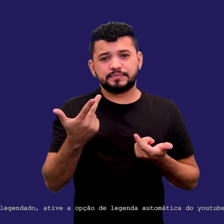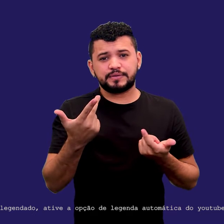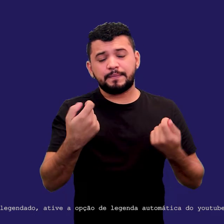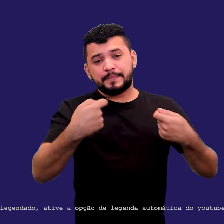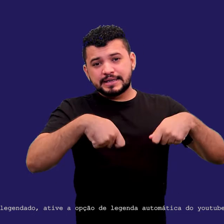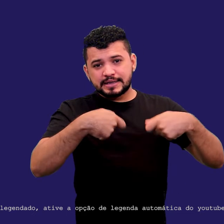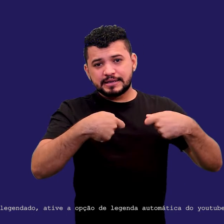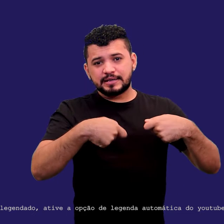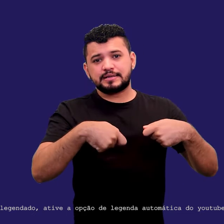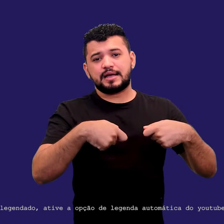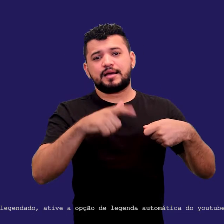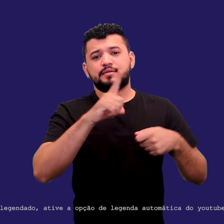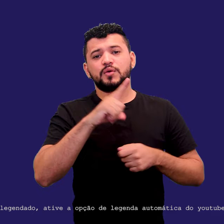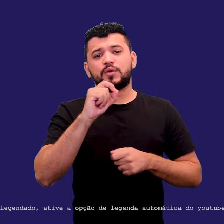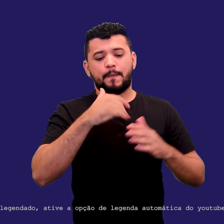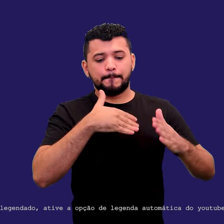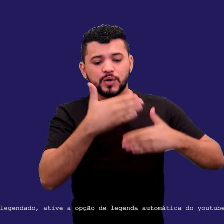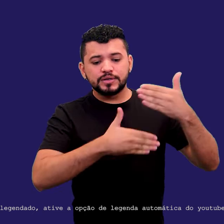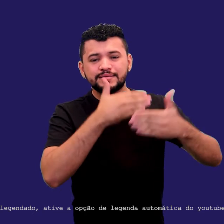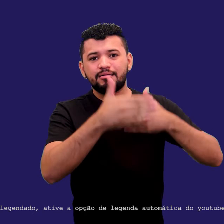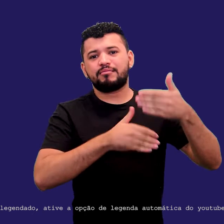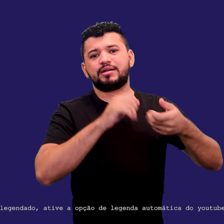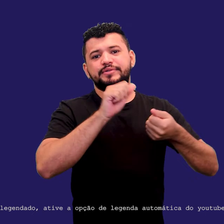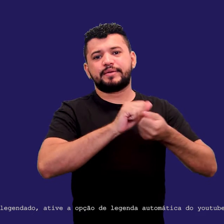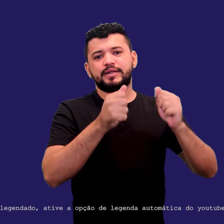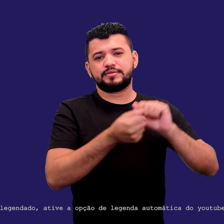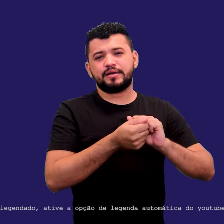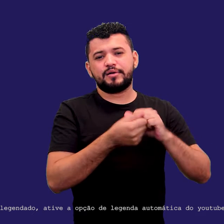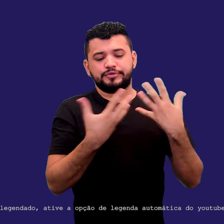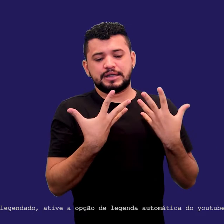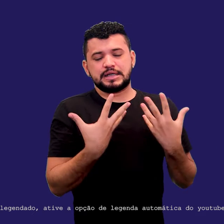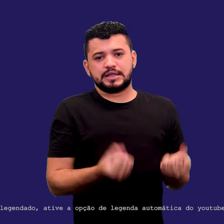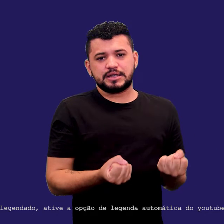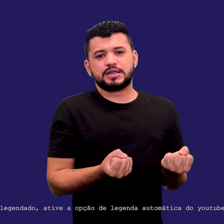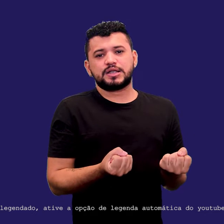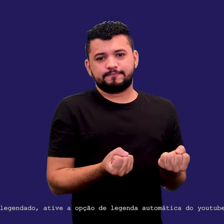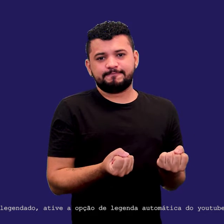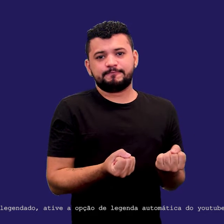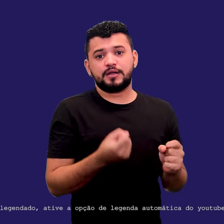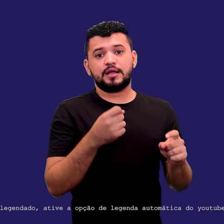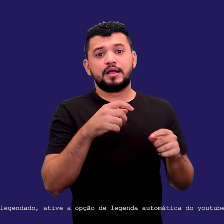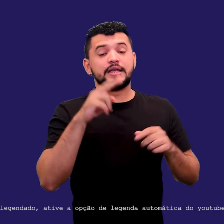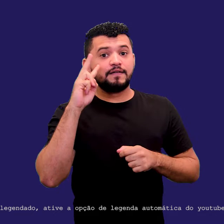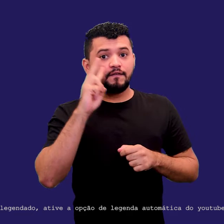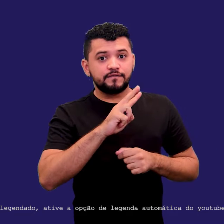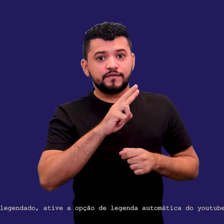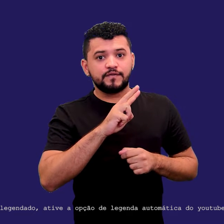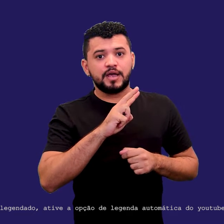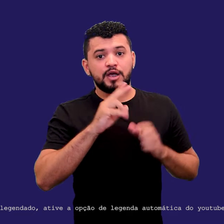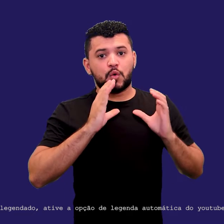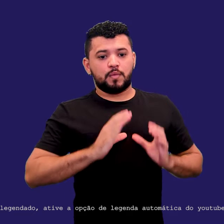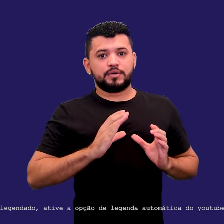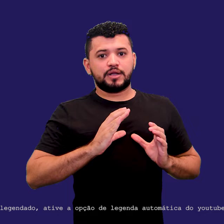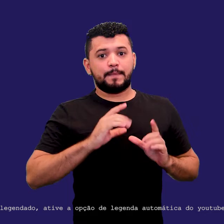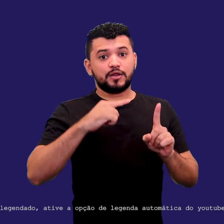capazes de um processo de adaptabilidade, um olhar, uma atitude positiva para a mudança. Então,